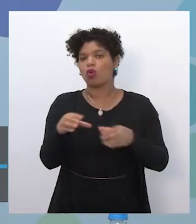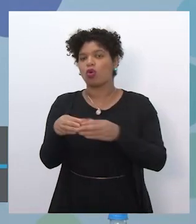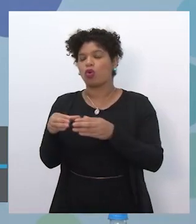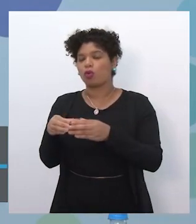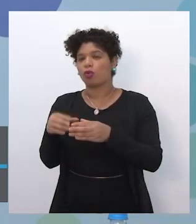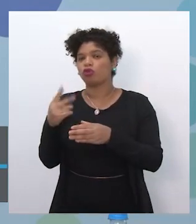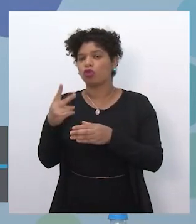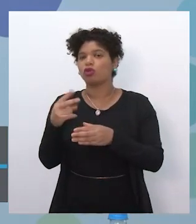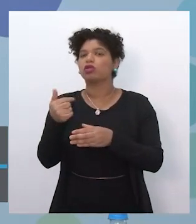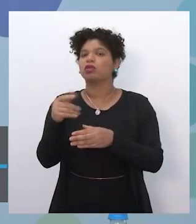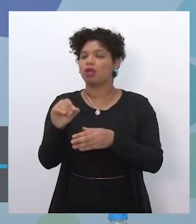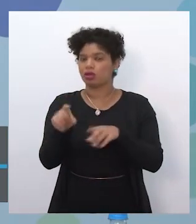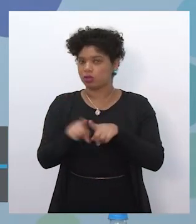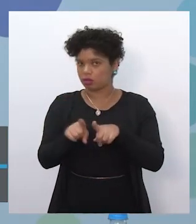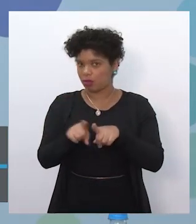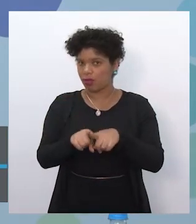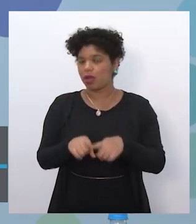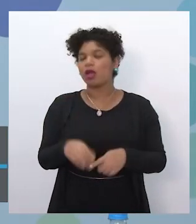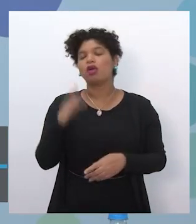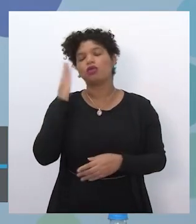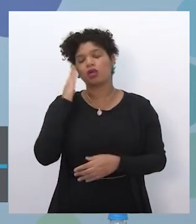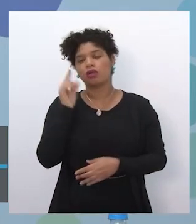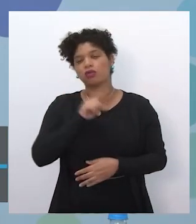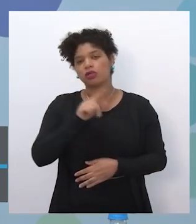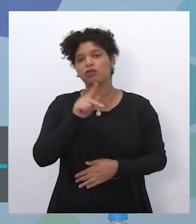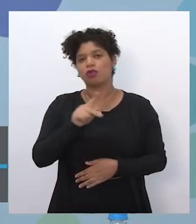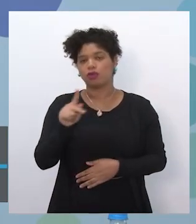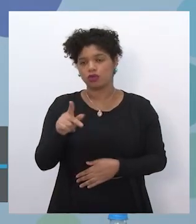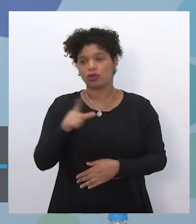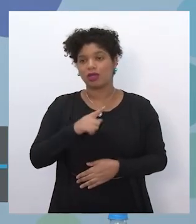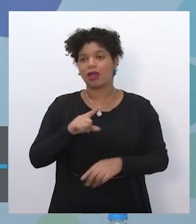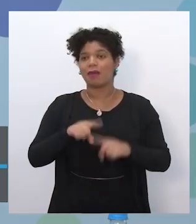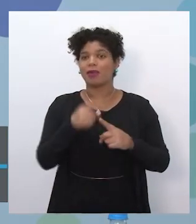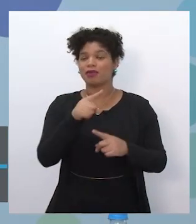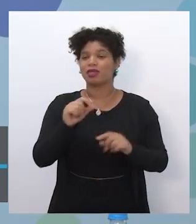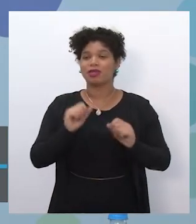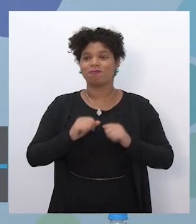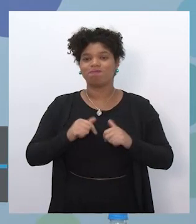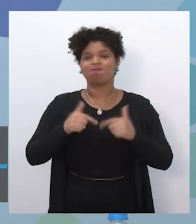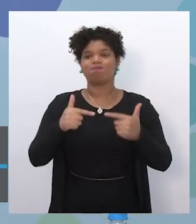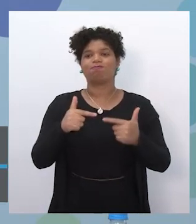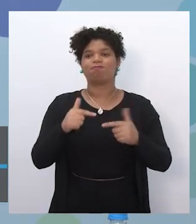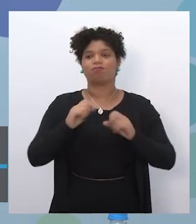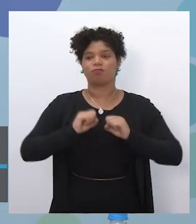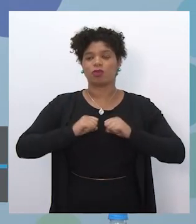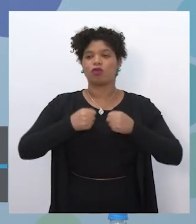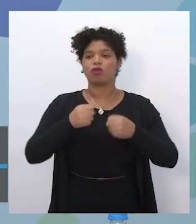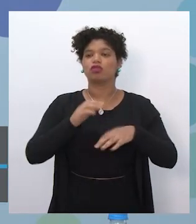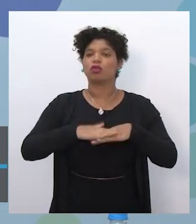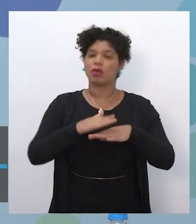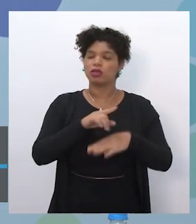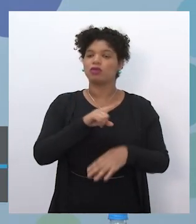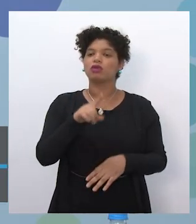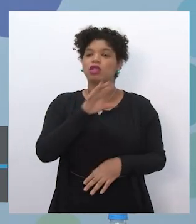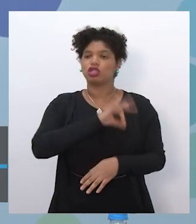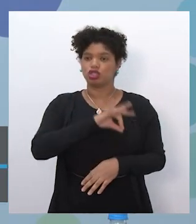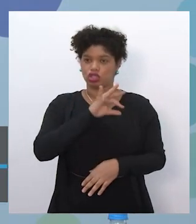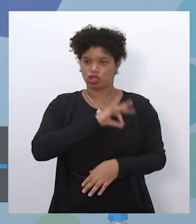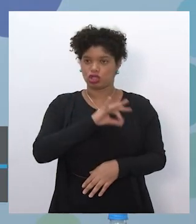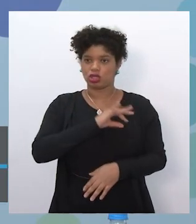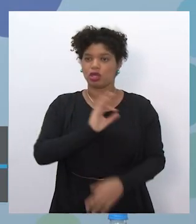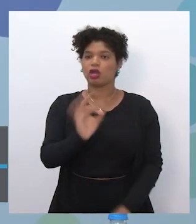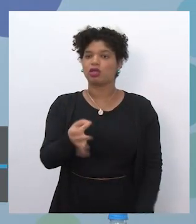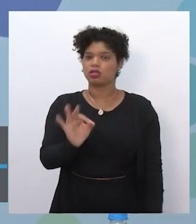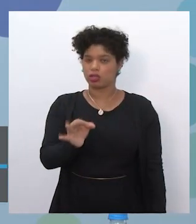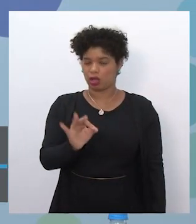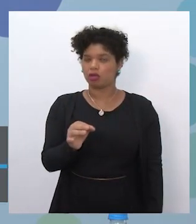extra, então, isso vai estar normatizado, mas é uma dedicação extra. Então, obviamente, isso vai ser remunerado de forma adequada nesse